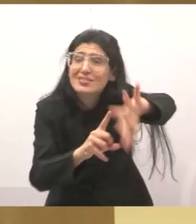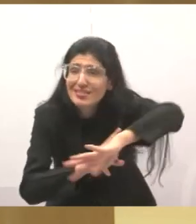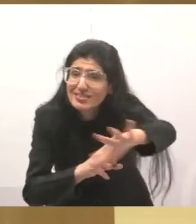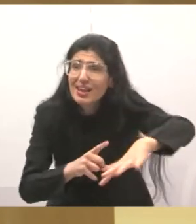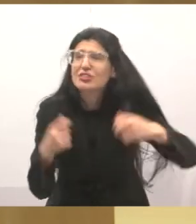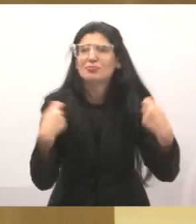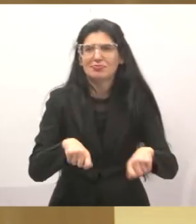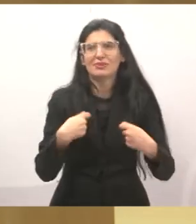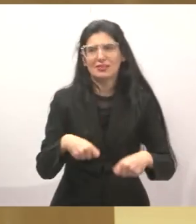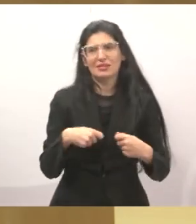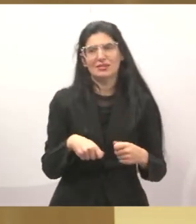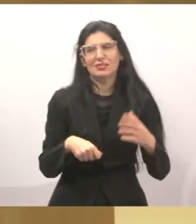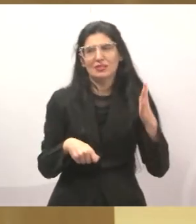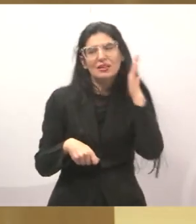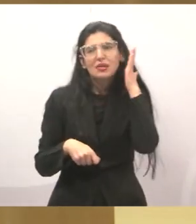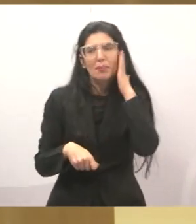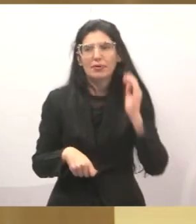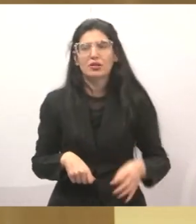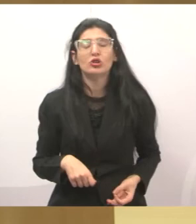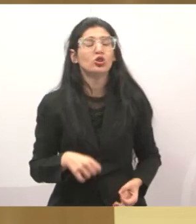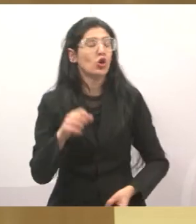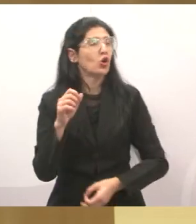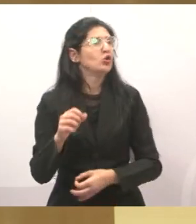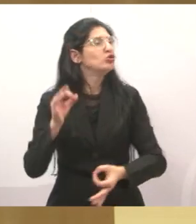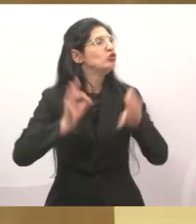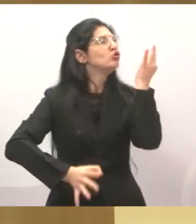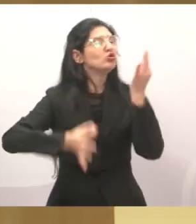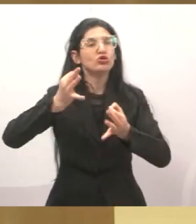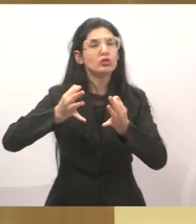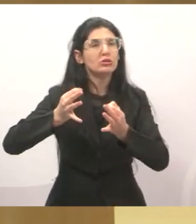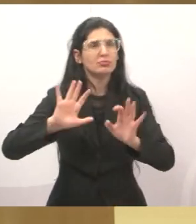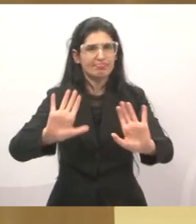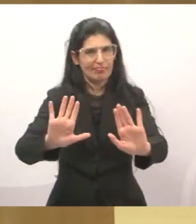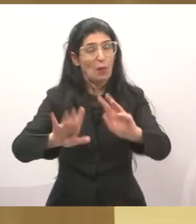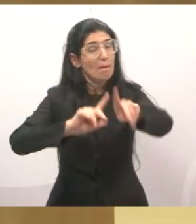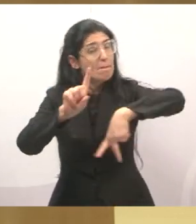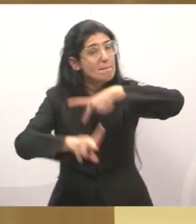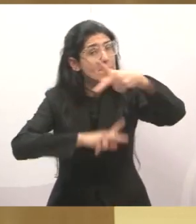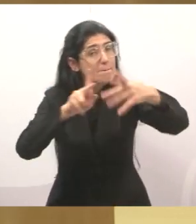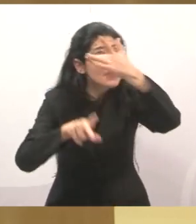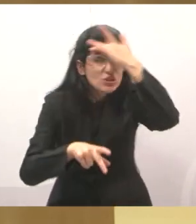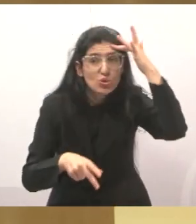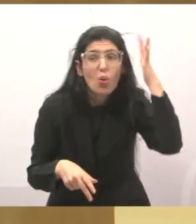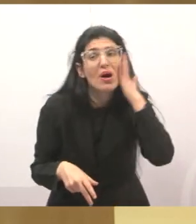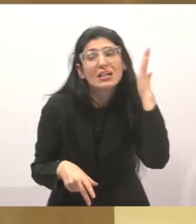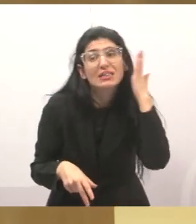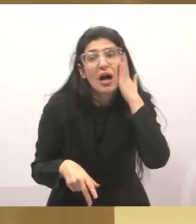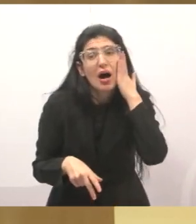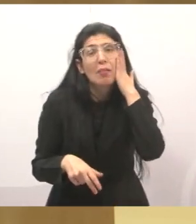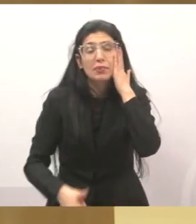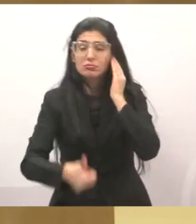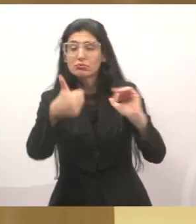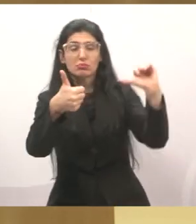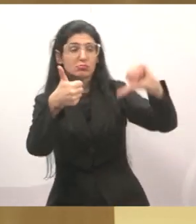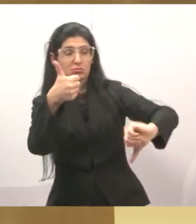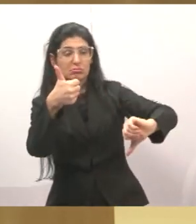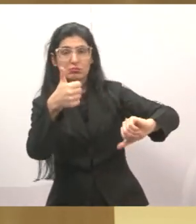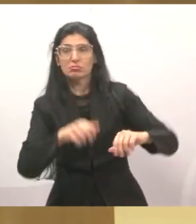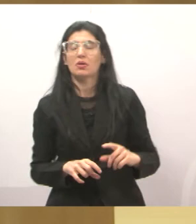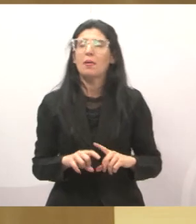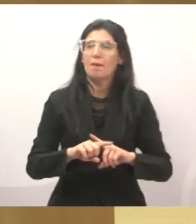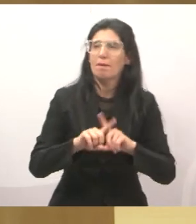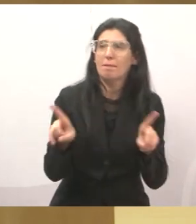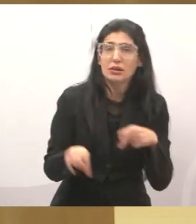Julgamento ela tem que fazer. Nós não estamos aqui acusando de legalidade, de malversação do recurso, mas eu falo o seguinte,